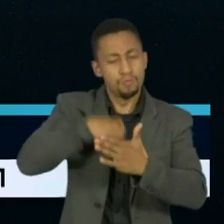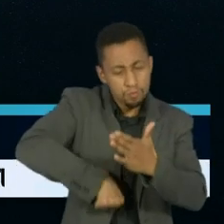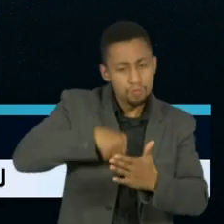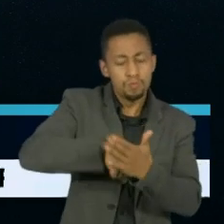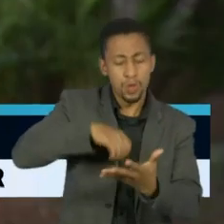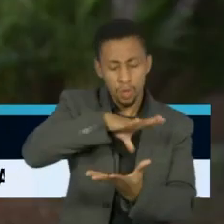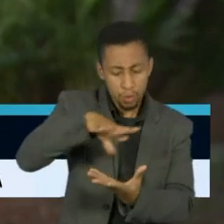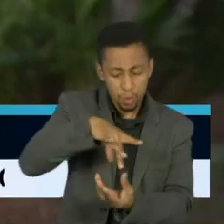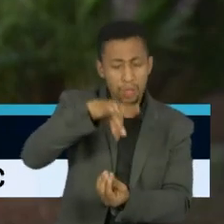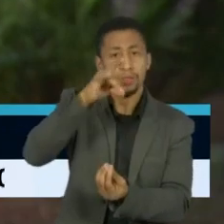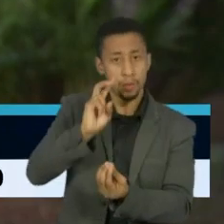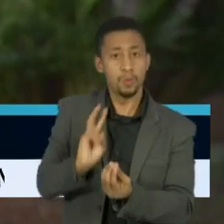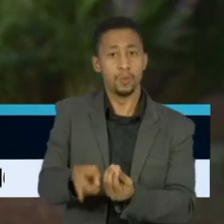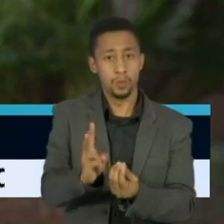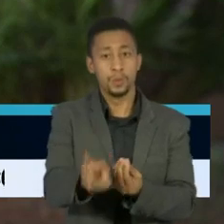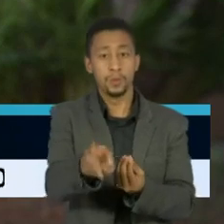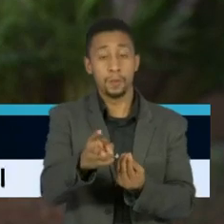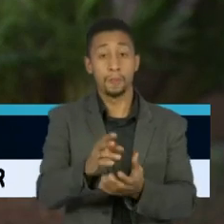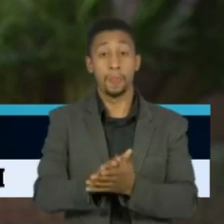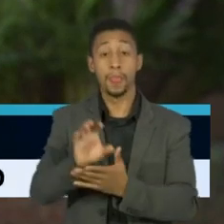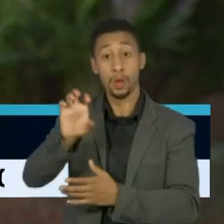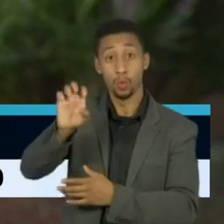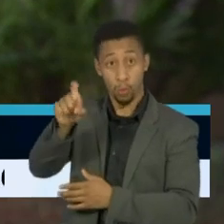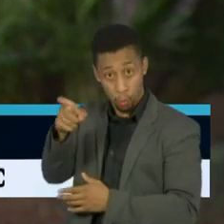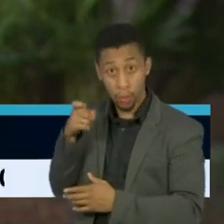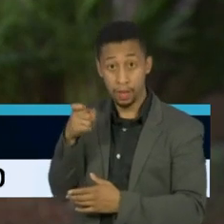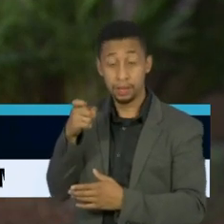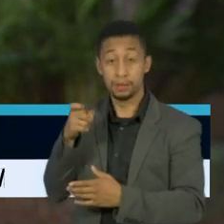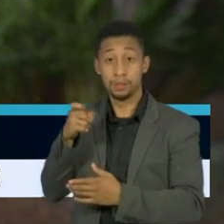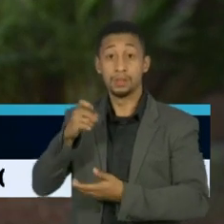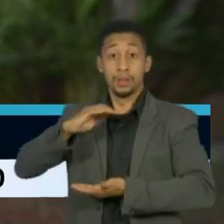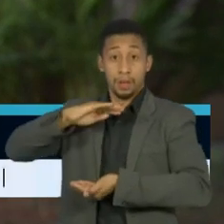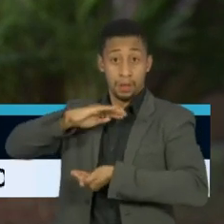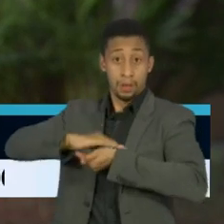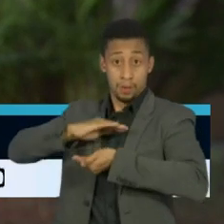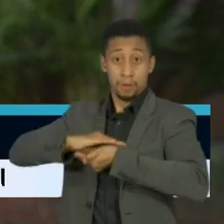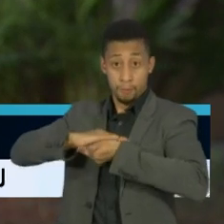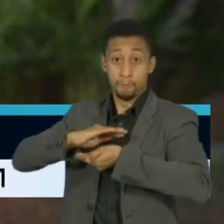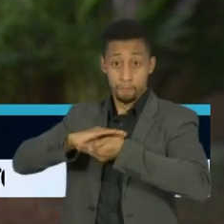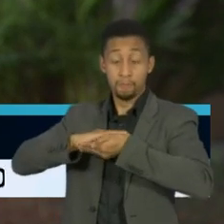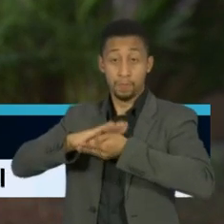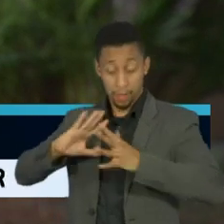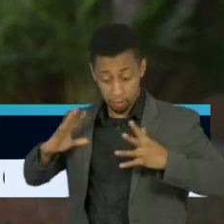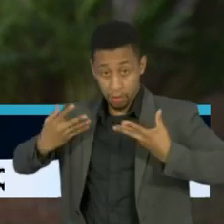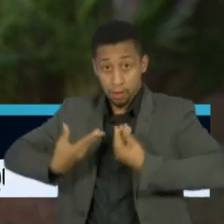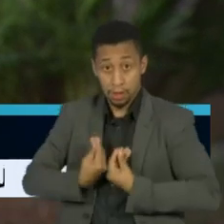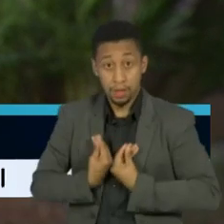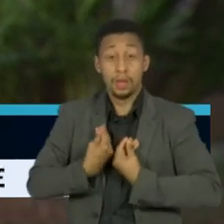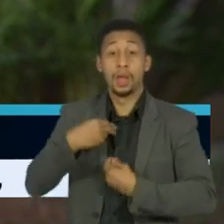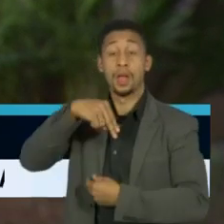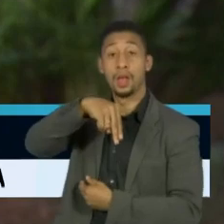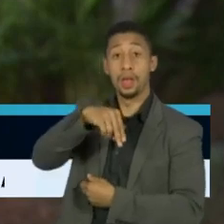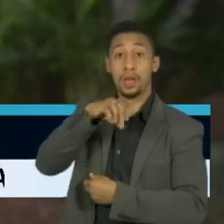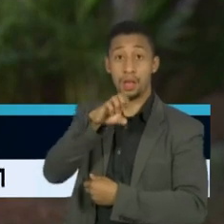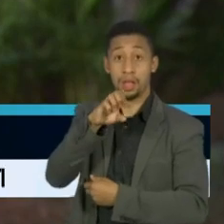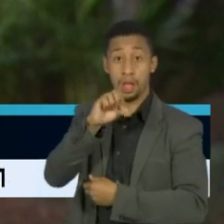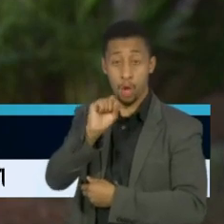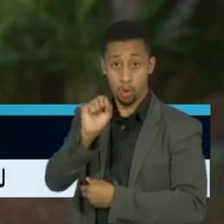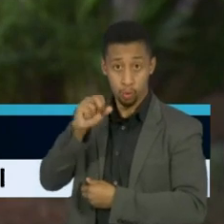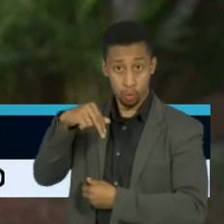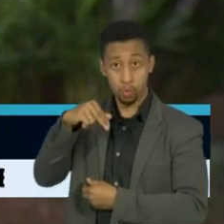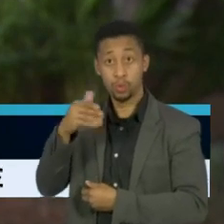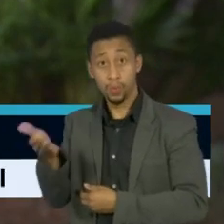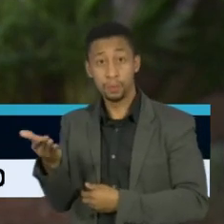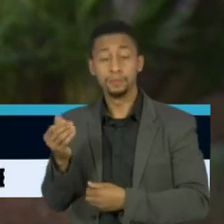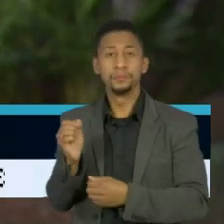mantidas. O ex-presidente do Supremo Tribunal Federal, Nelson Jobim, que também participou da conversa, derrubou a tese que tem sido